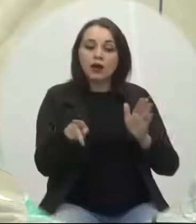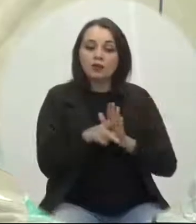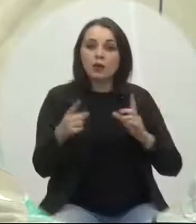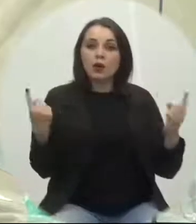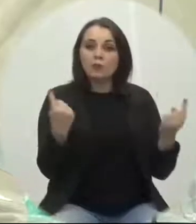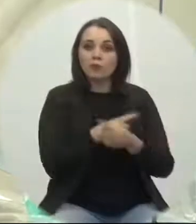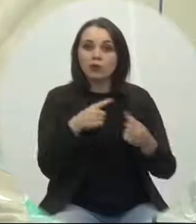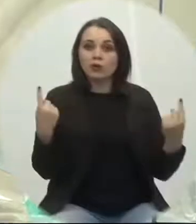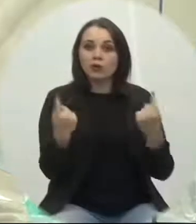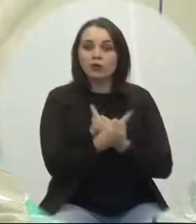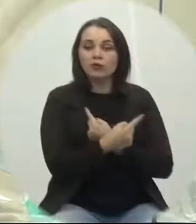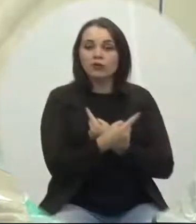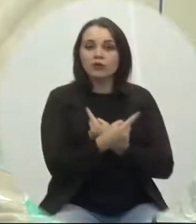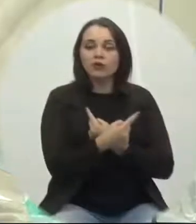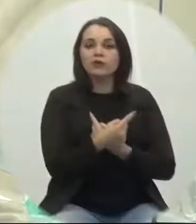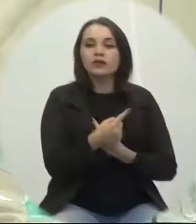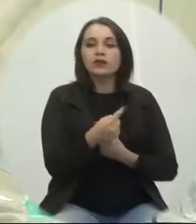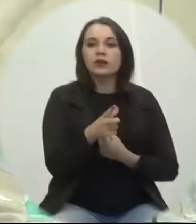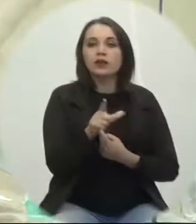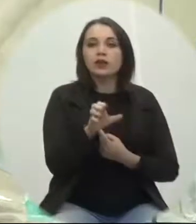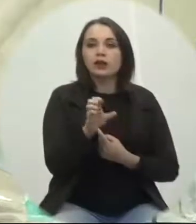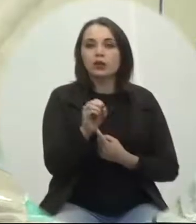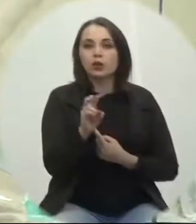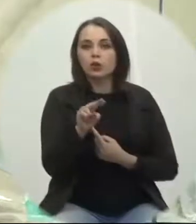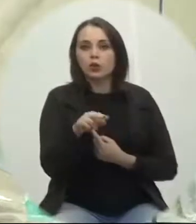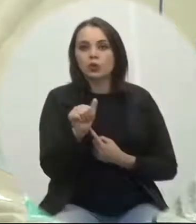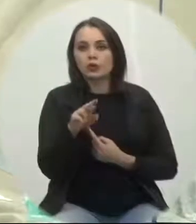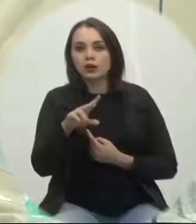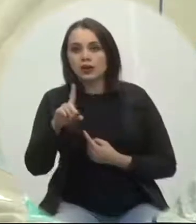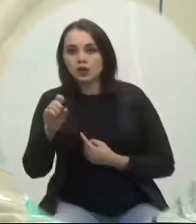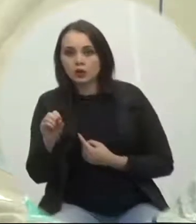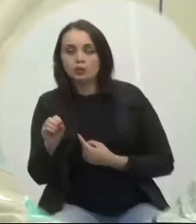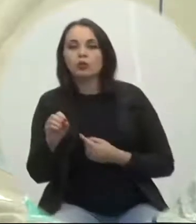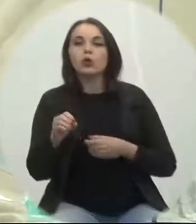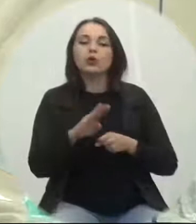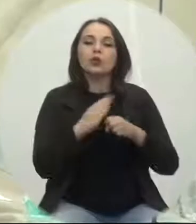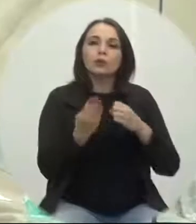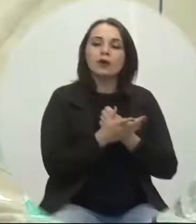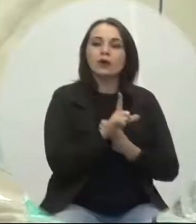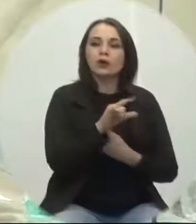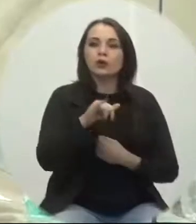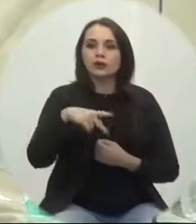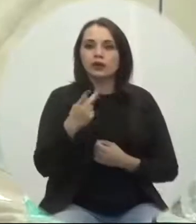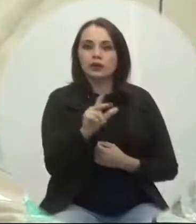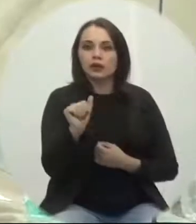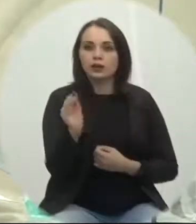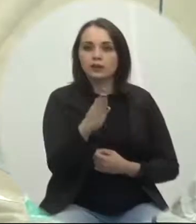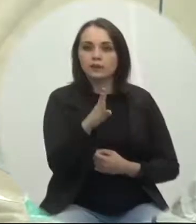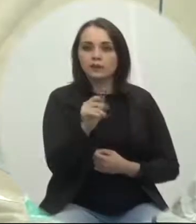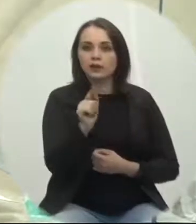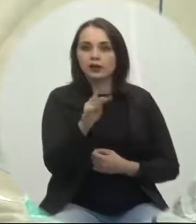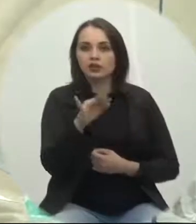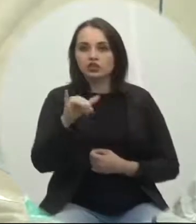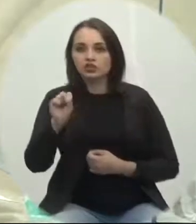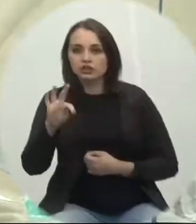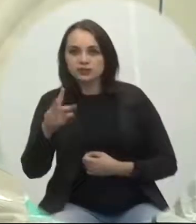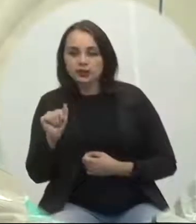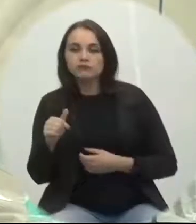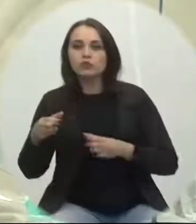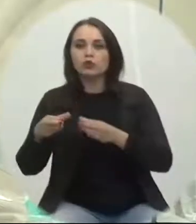Leonardo Bialec bairro linha Batista a comissão de constituição justiça e redação opinou pela legalidade e